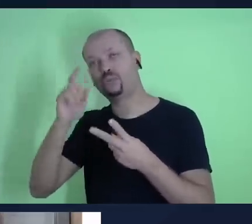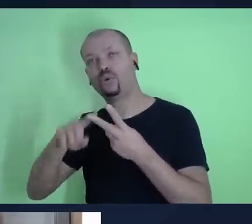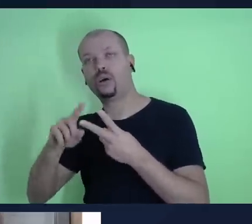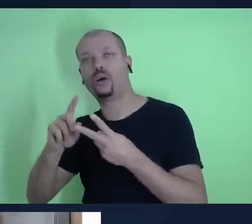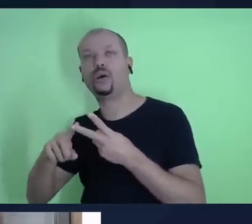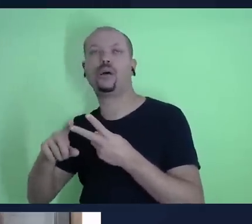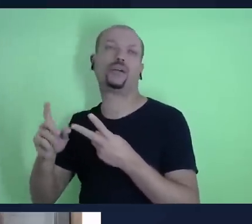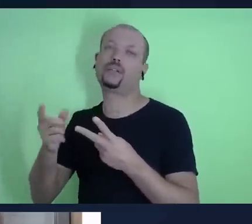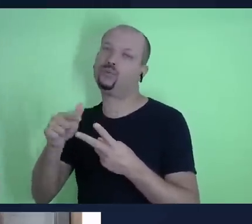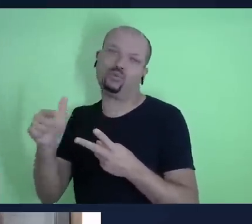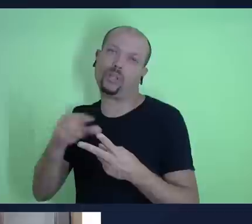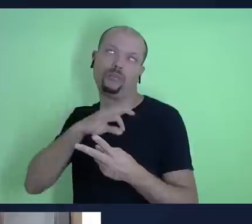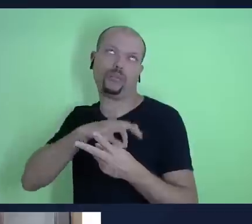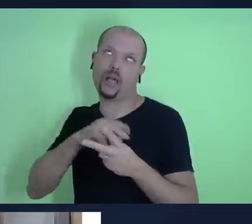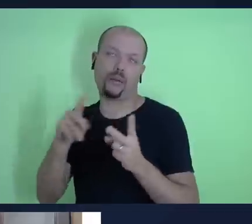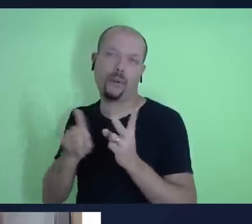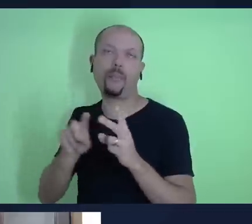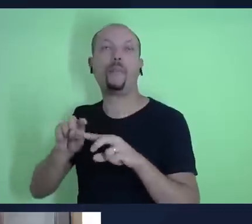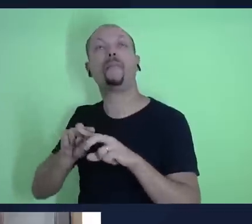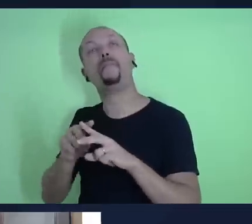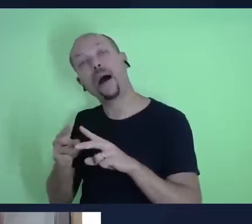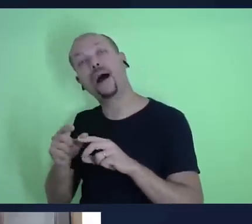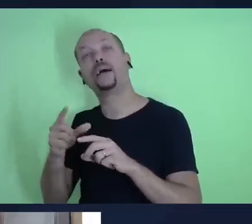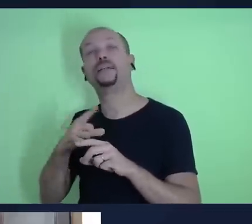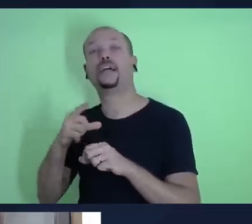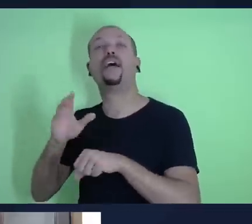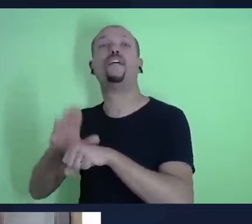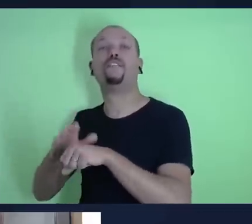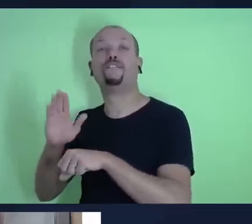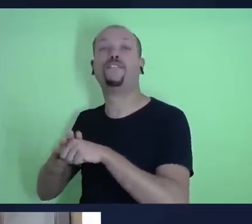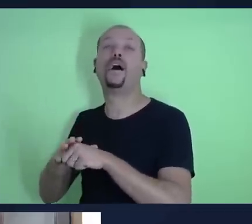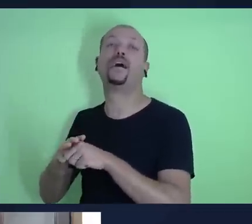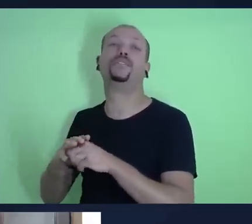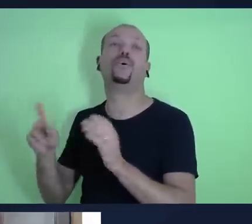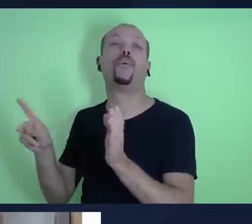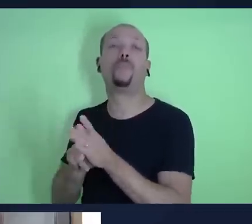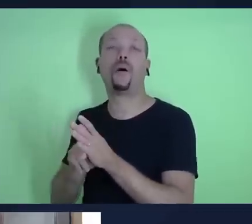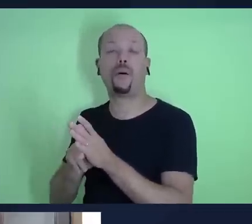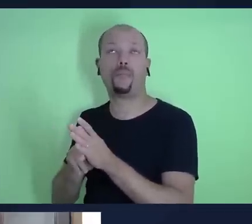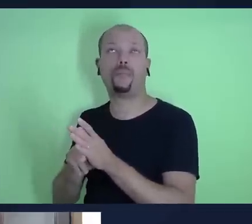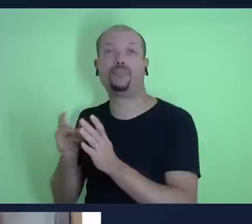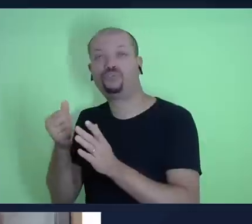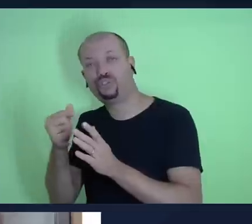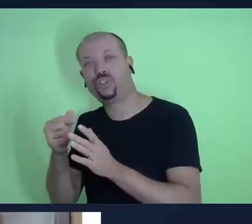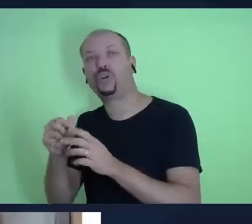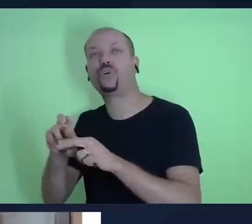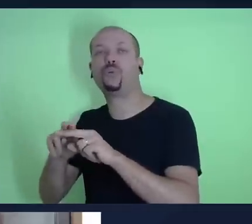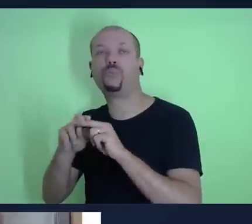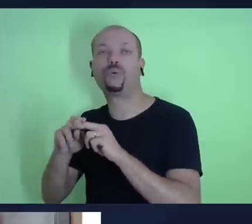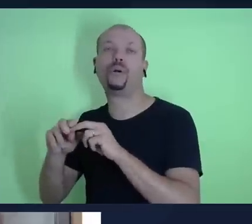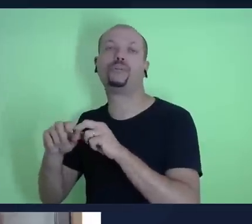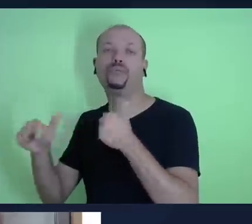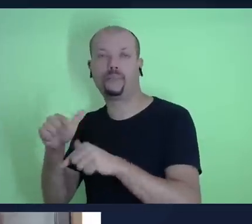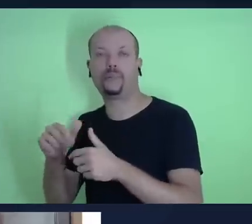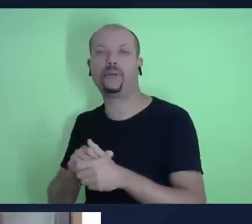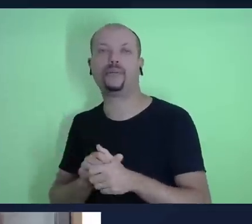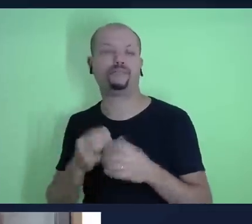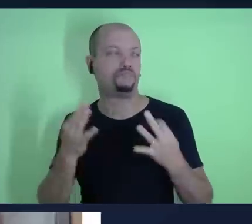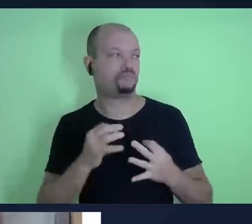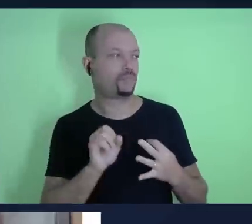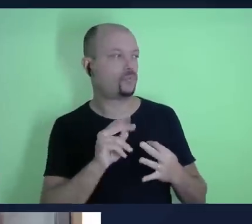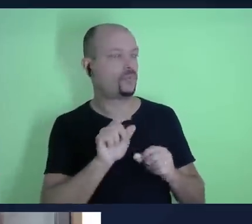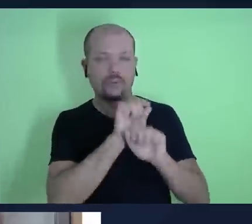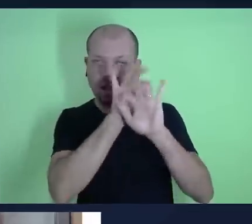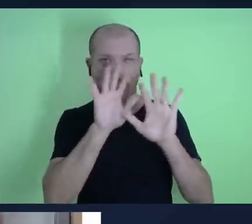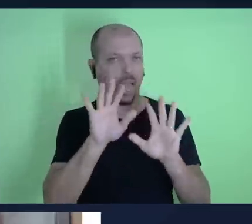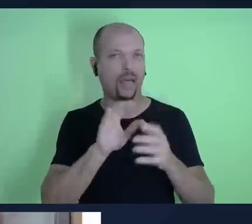recebe um salário mais produz a própria renda com o seu trabalho né perfeito professor Everson acho que foi muito claro